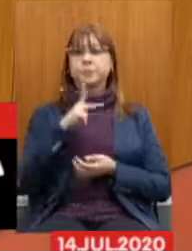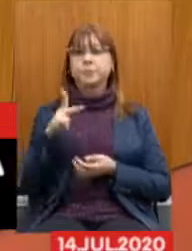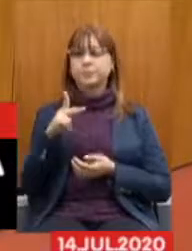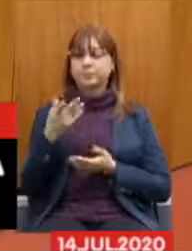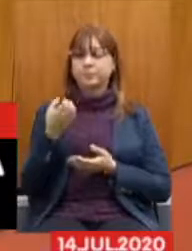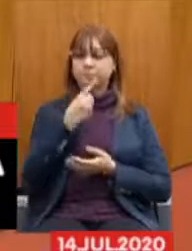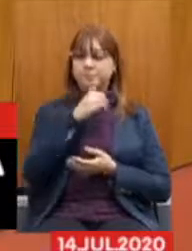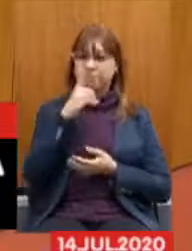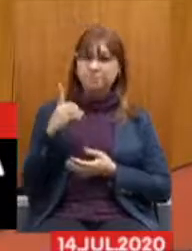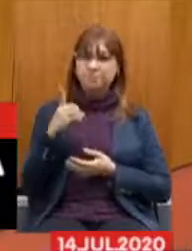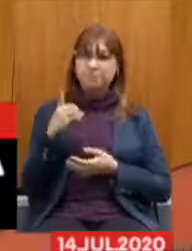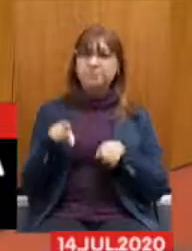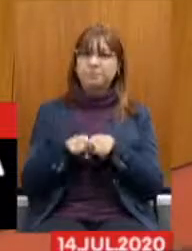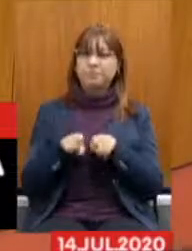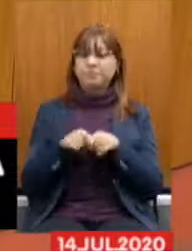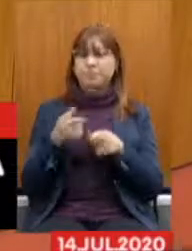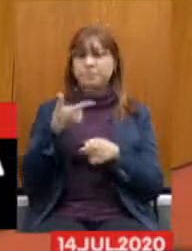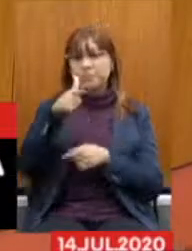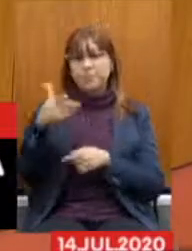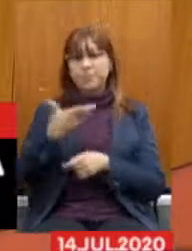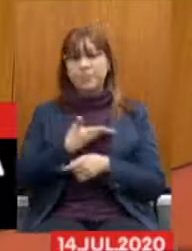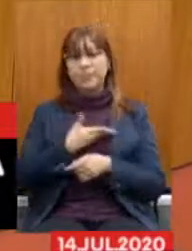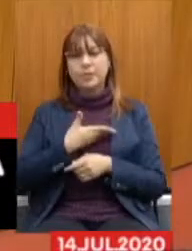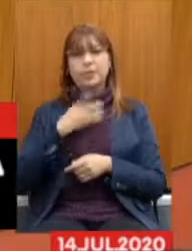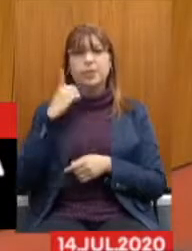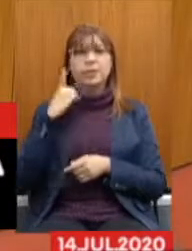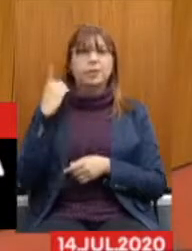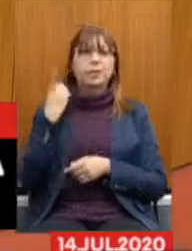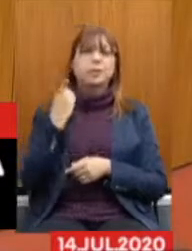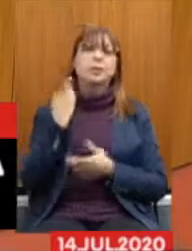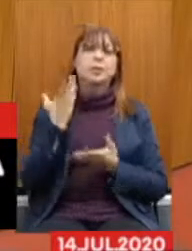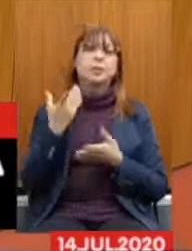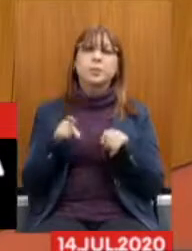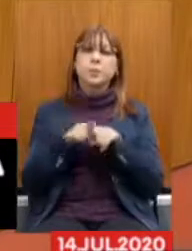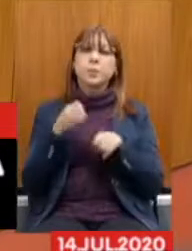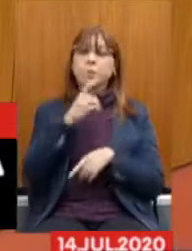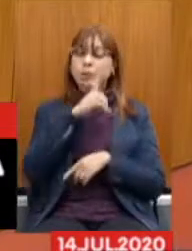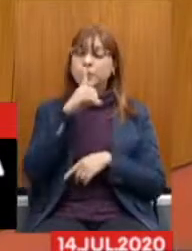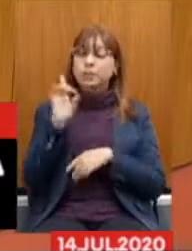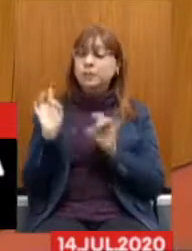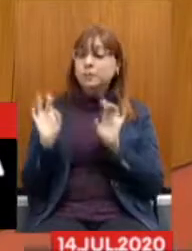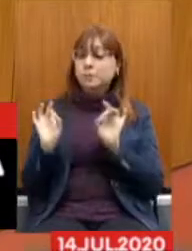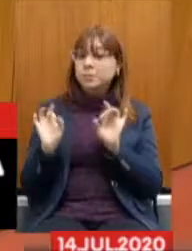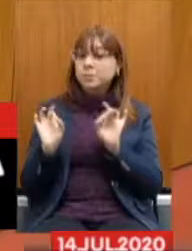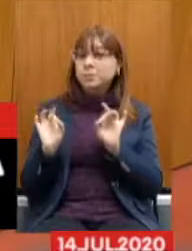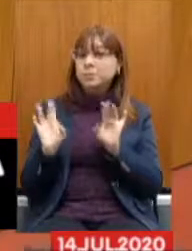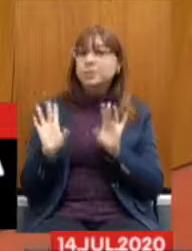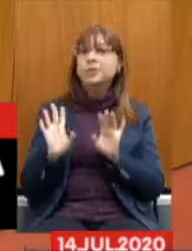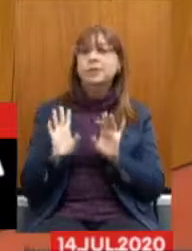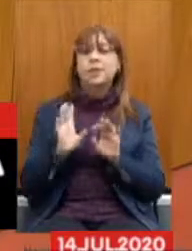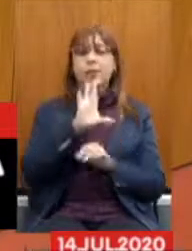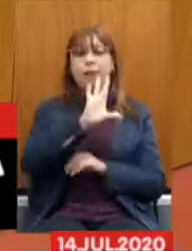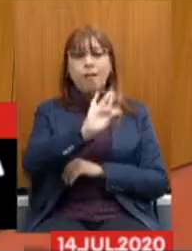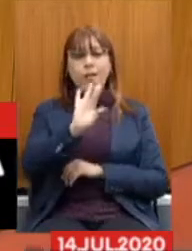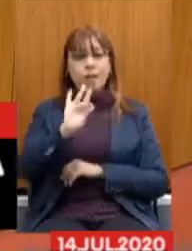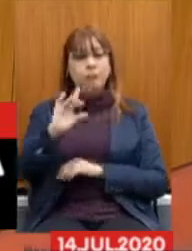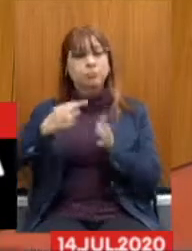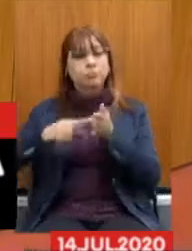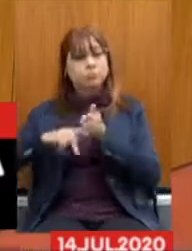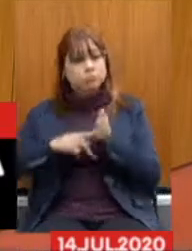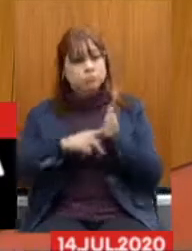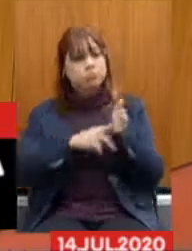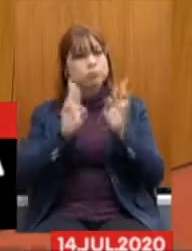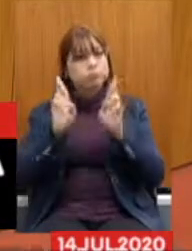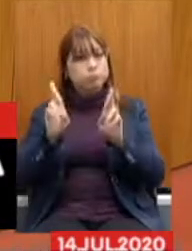bom dia, bom dia aos colegas parlamentares. Eu quero dar um bom dia muito especial aos dirigentes sindicais que se organizaram